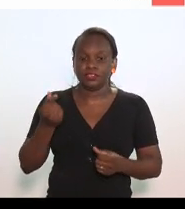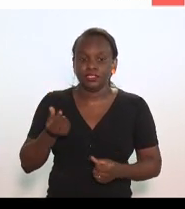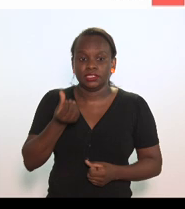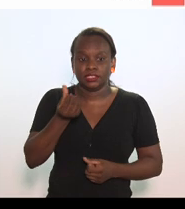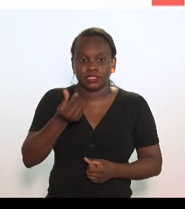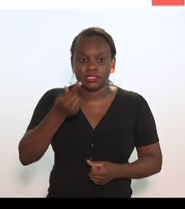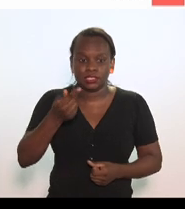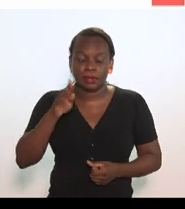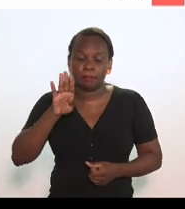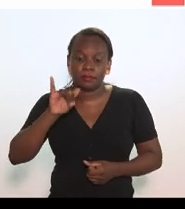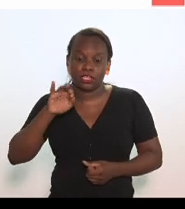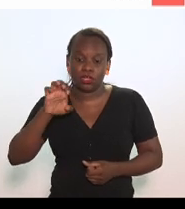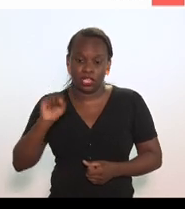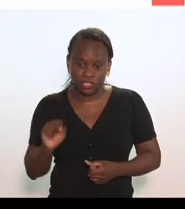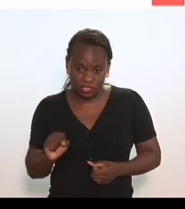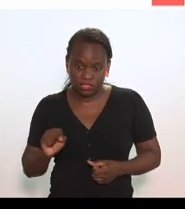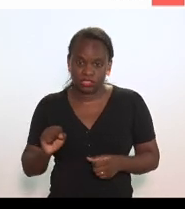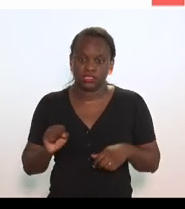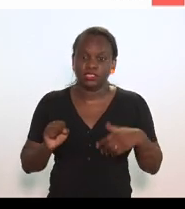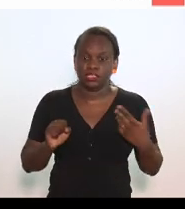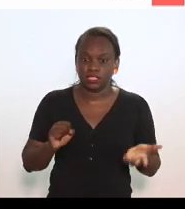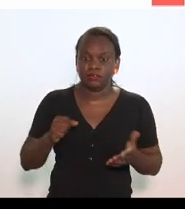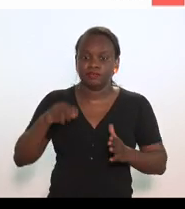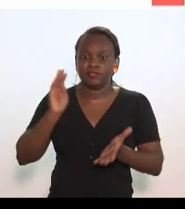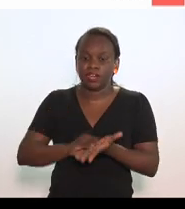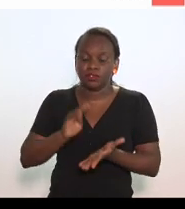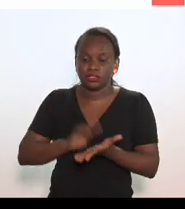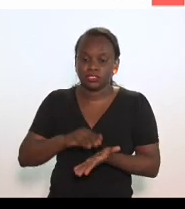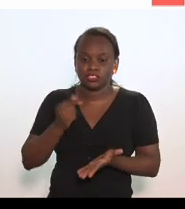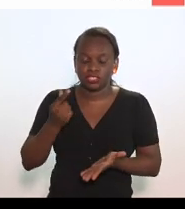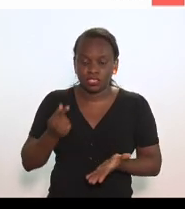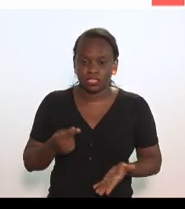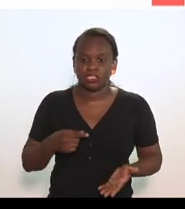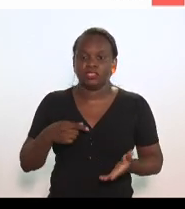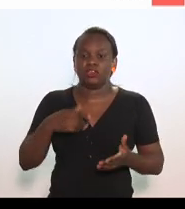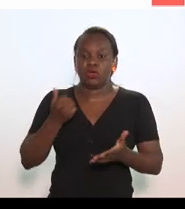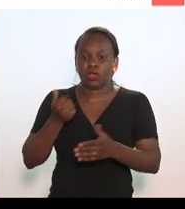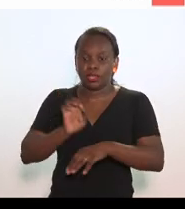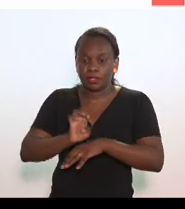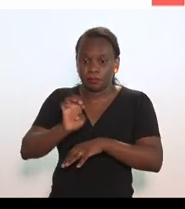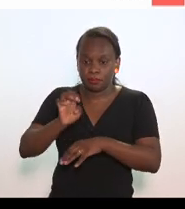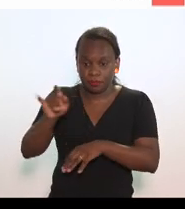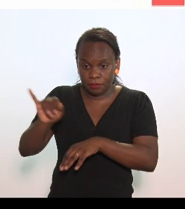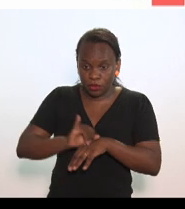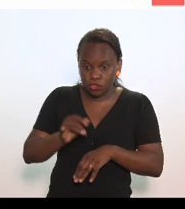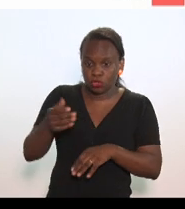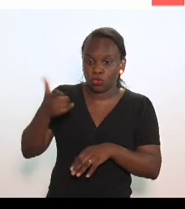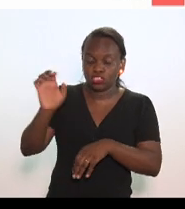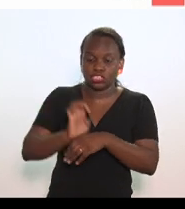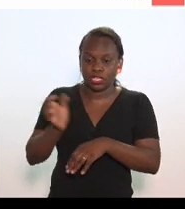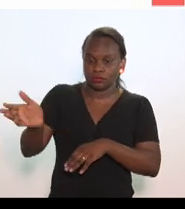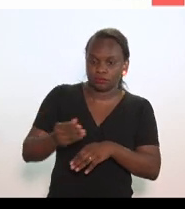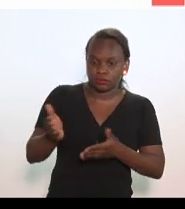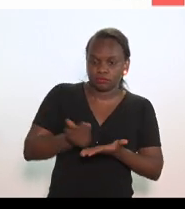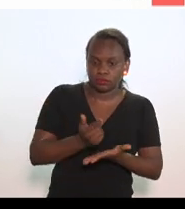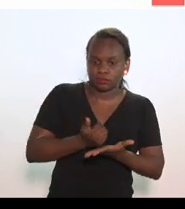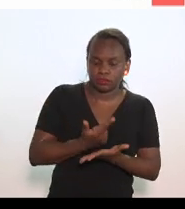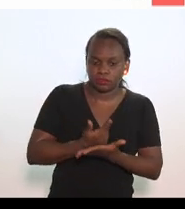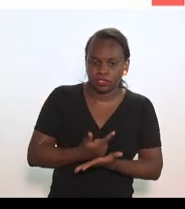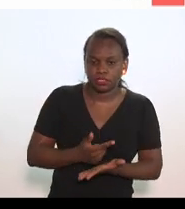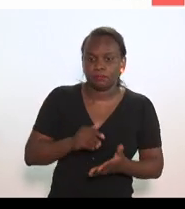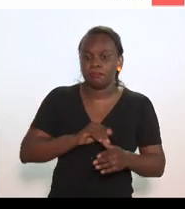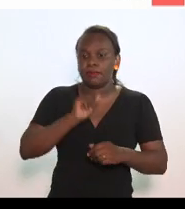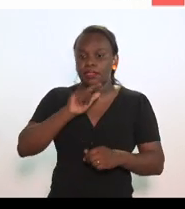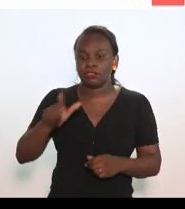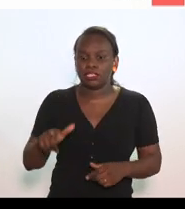67 bilhões negativo. Ou seja, a teve um déficit. A gente importou mais de outros estados 67 bilhões a mais do que a